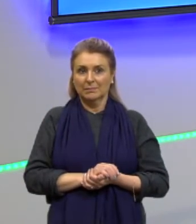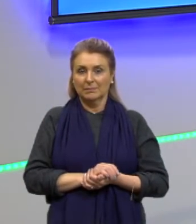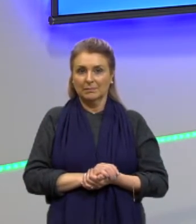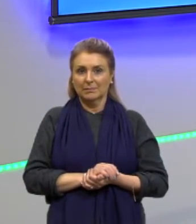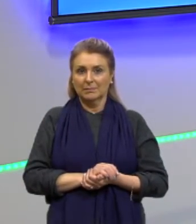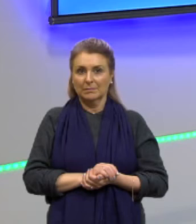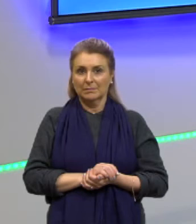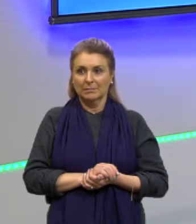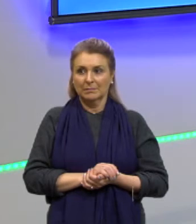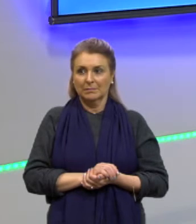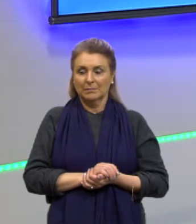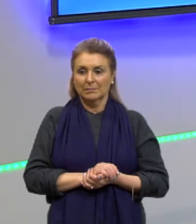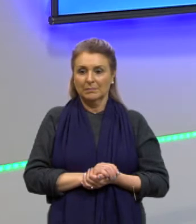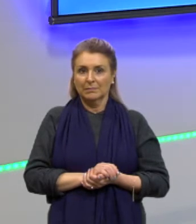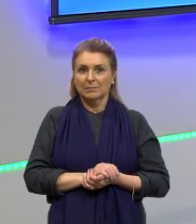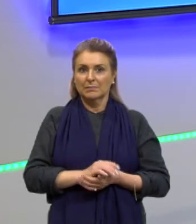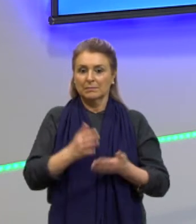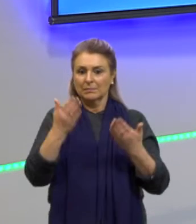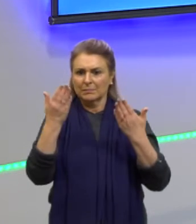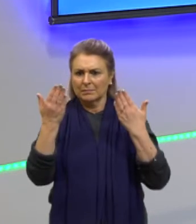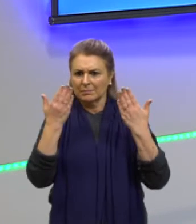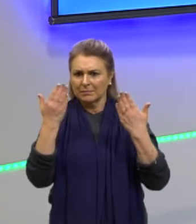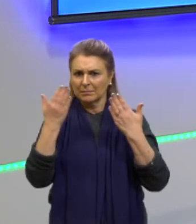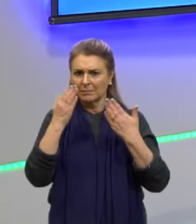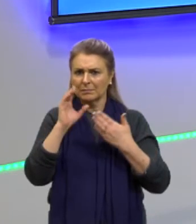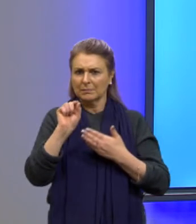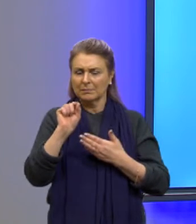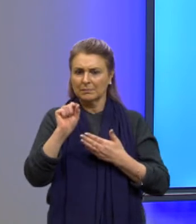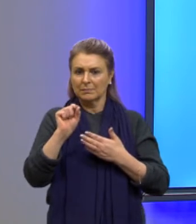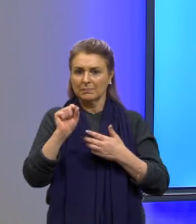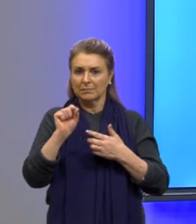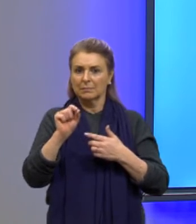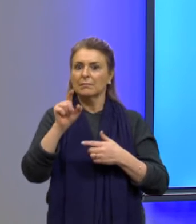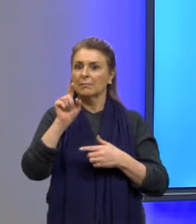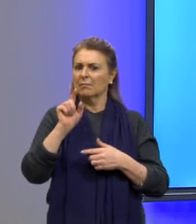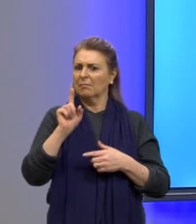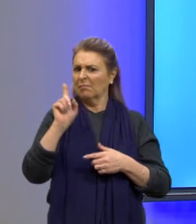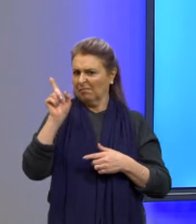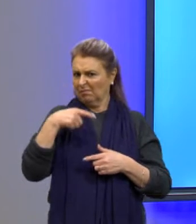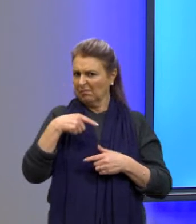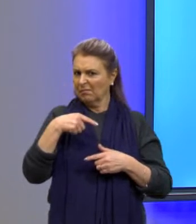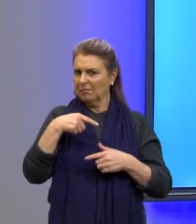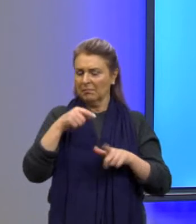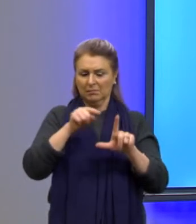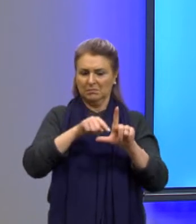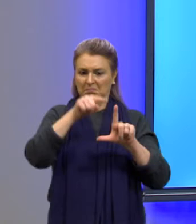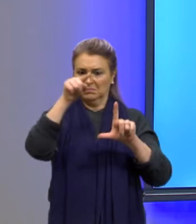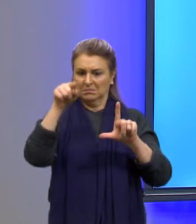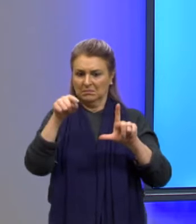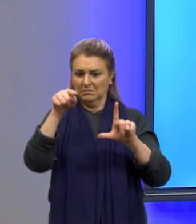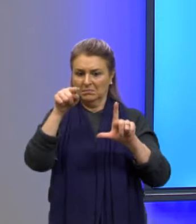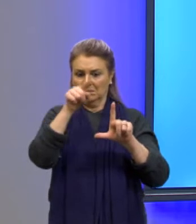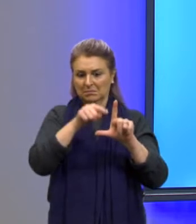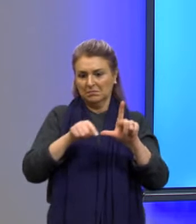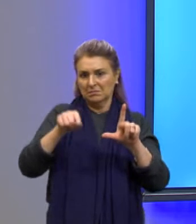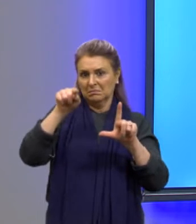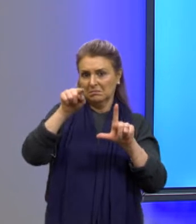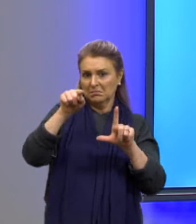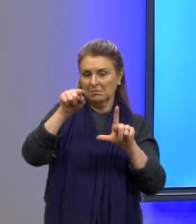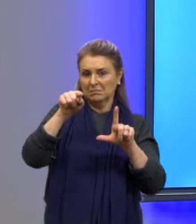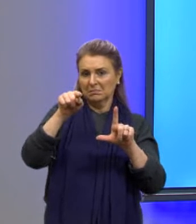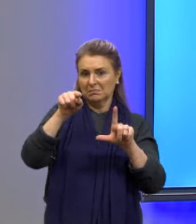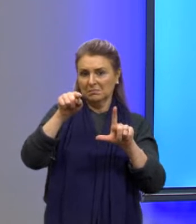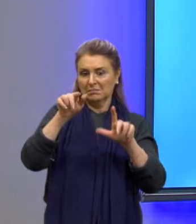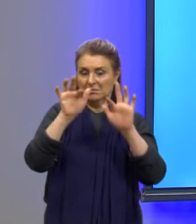Então, o que que eu vou analisar? Se isso aí é uma parábola, se eu tenho uma parábola, eu estou trabalhando